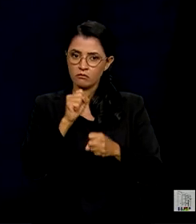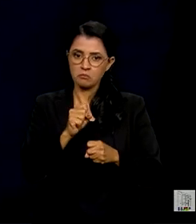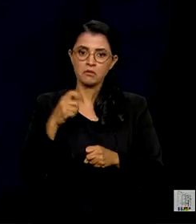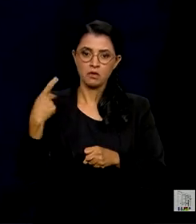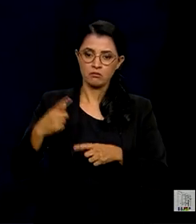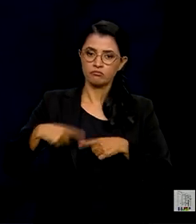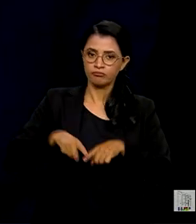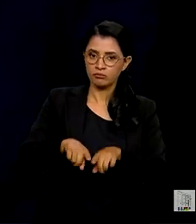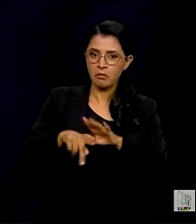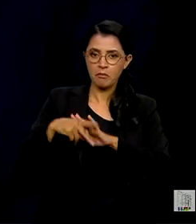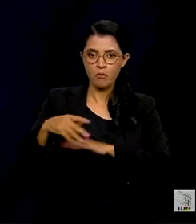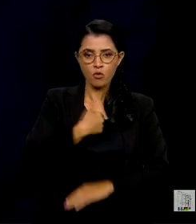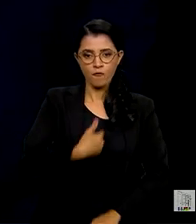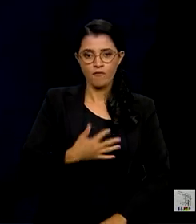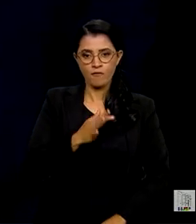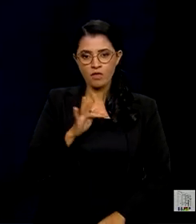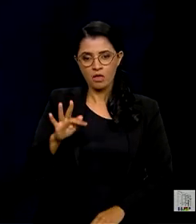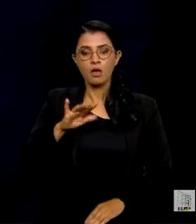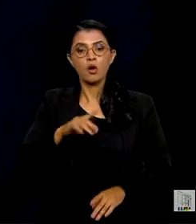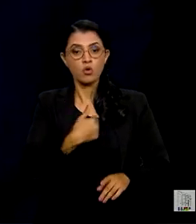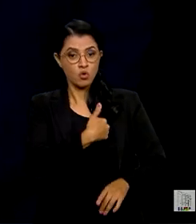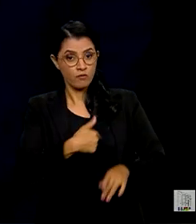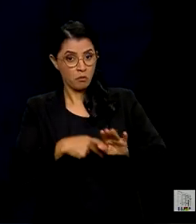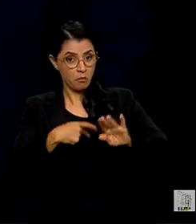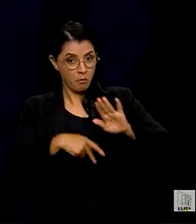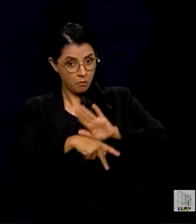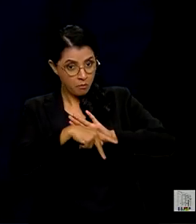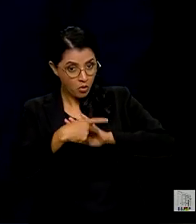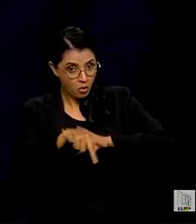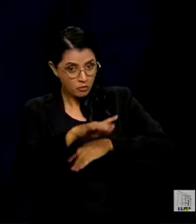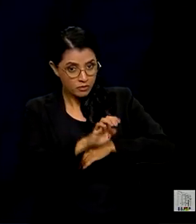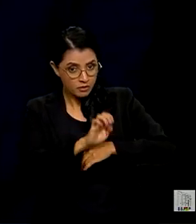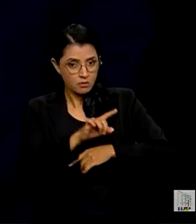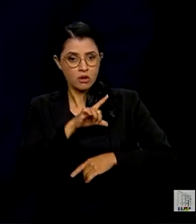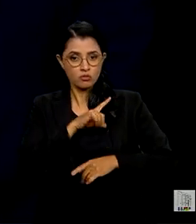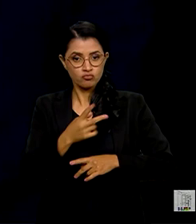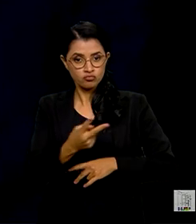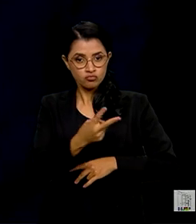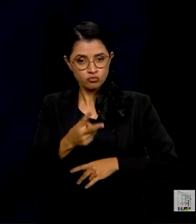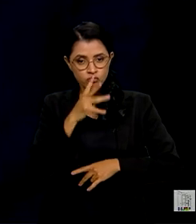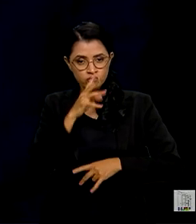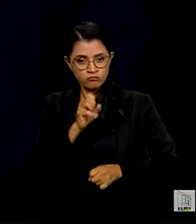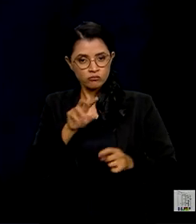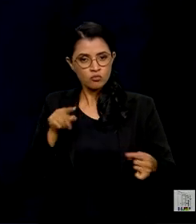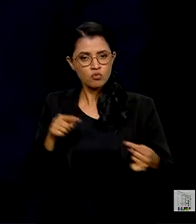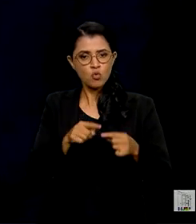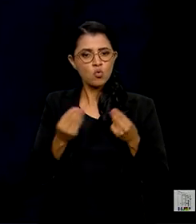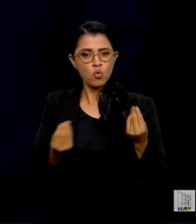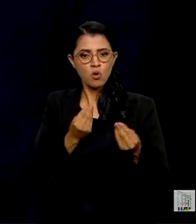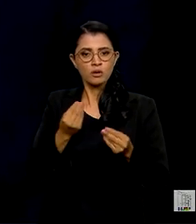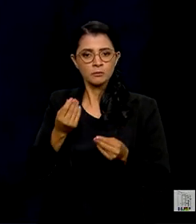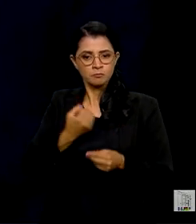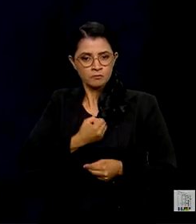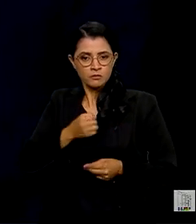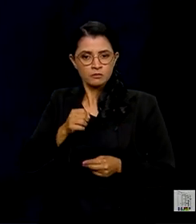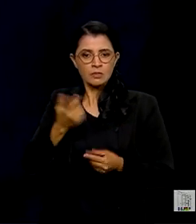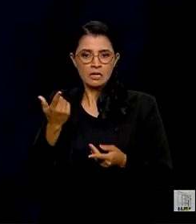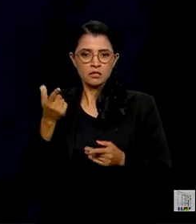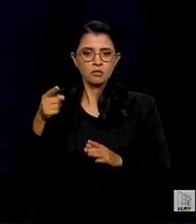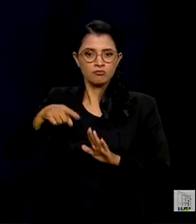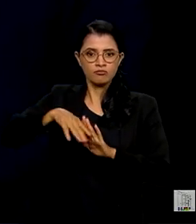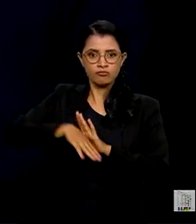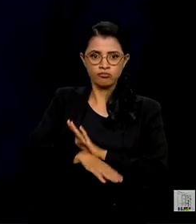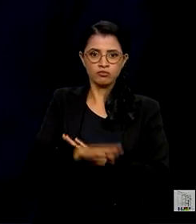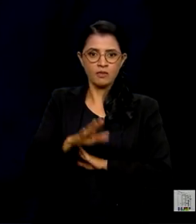dessa parceria do governo federal com o governo do estado, visando a que esses indicadores declinantes